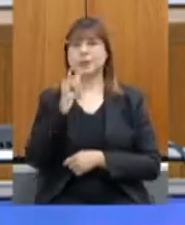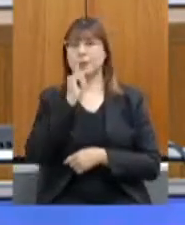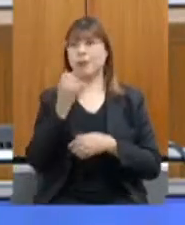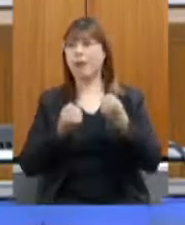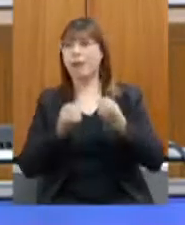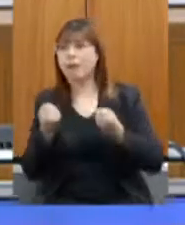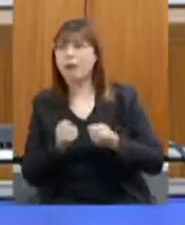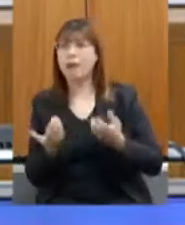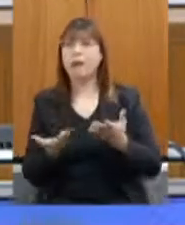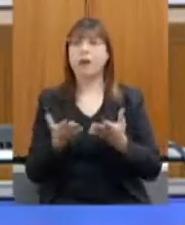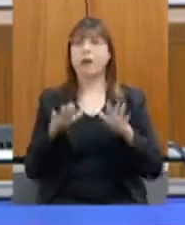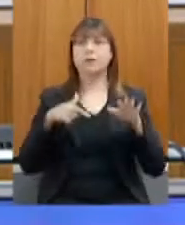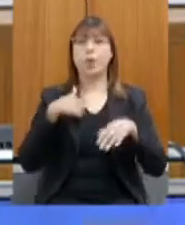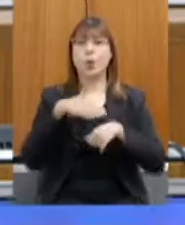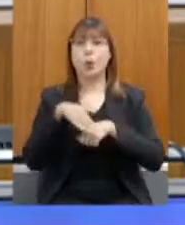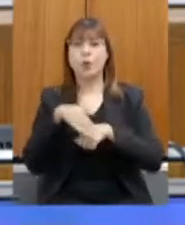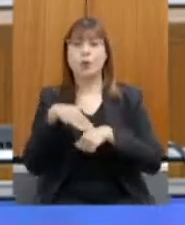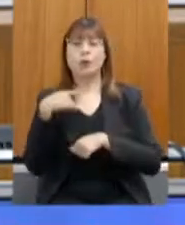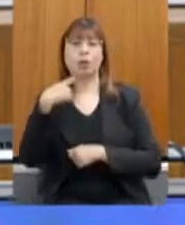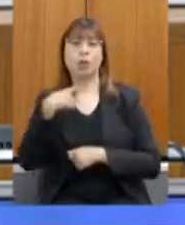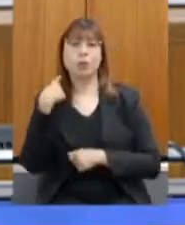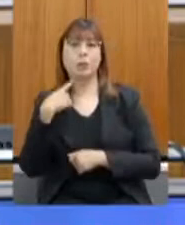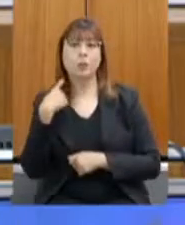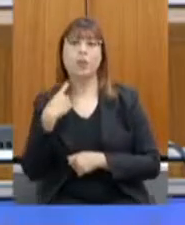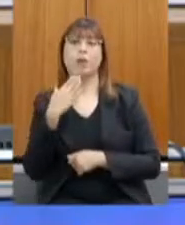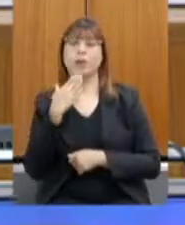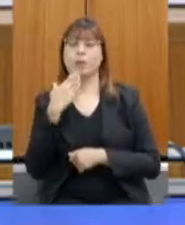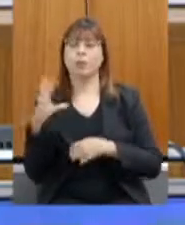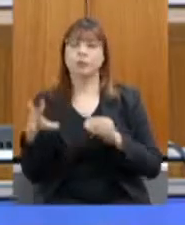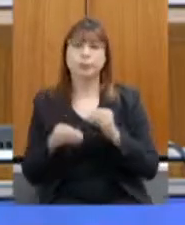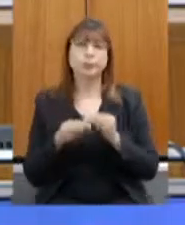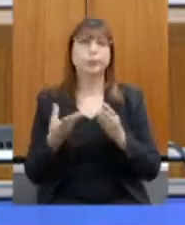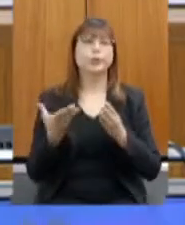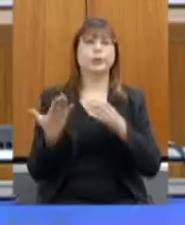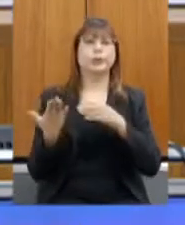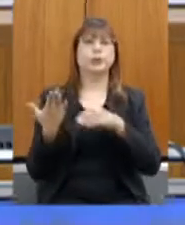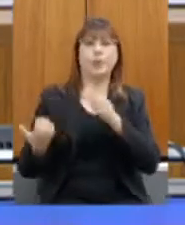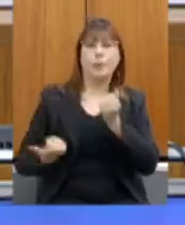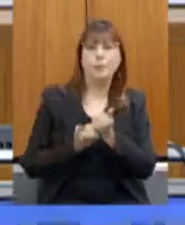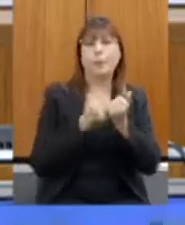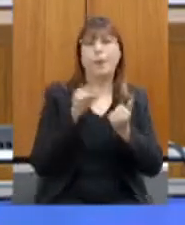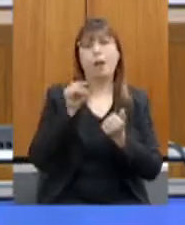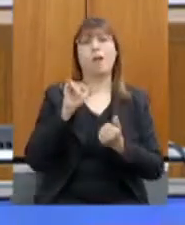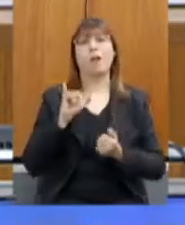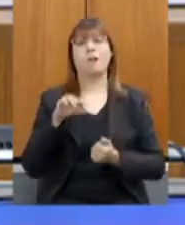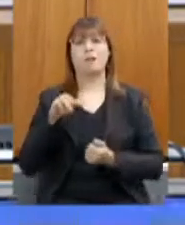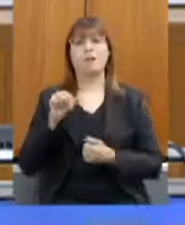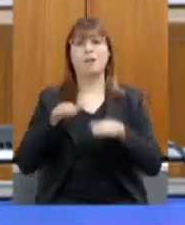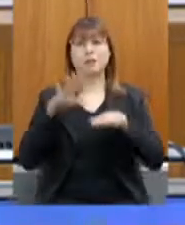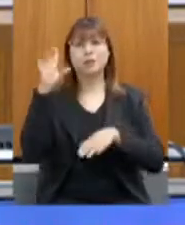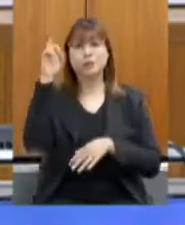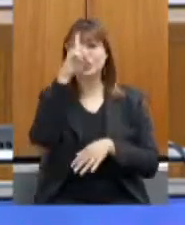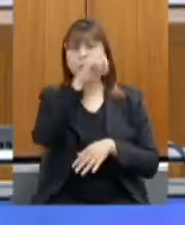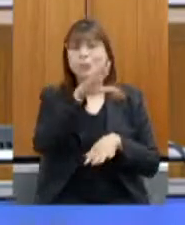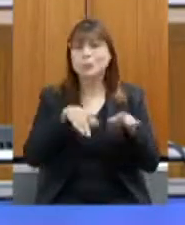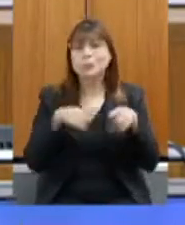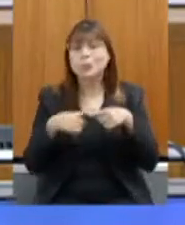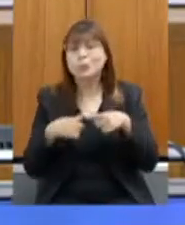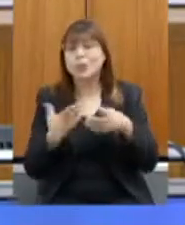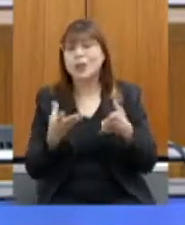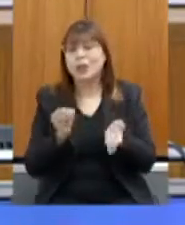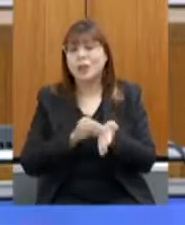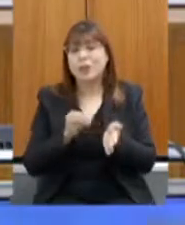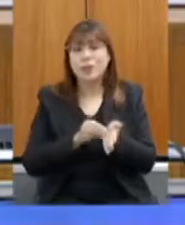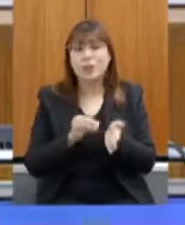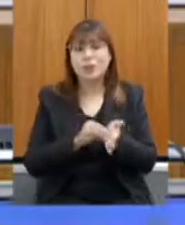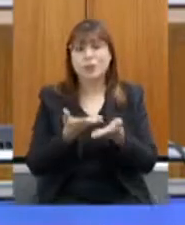E, muitas vezes, eu converso com deputados, peço emendas, peço apoio para o IMA, e fica um pouco difícil exatamente porque falta para